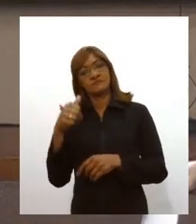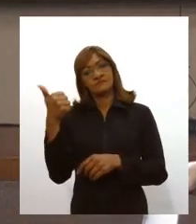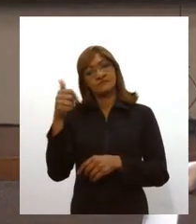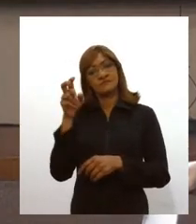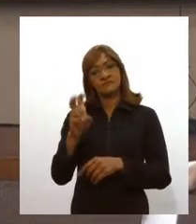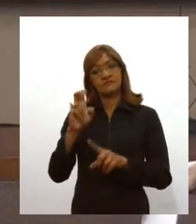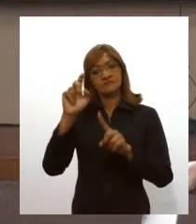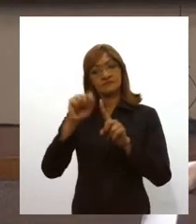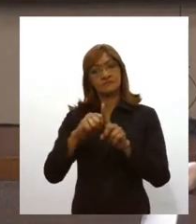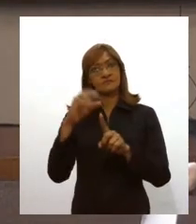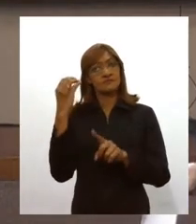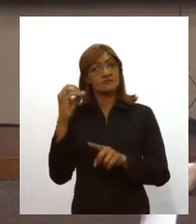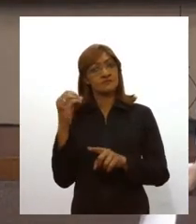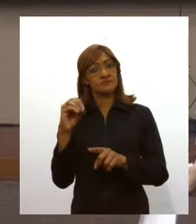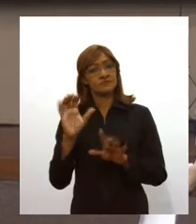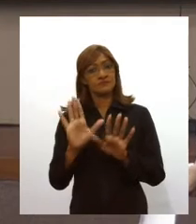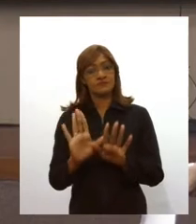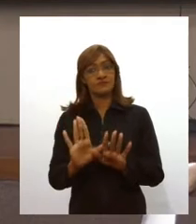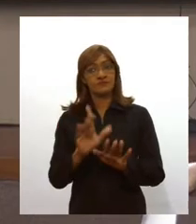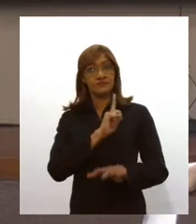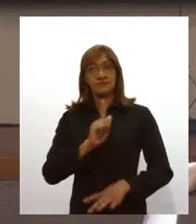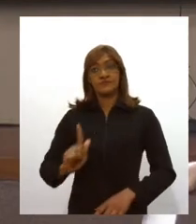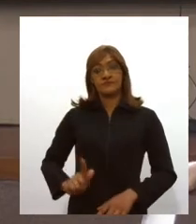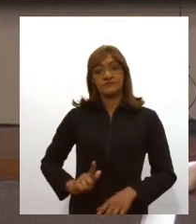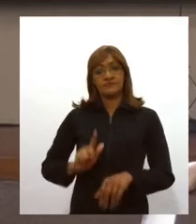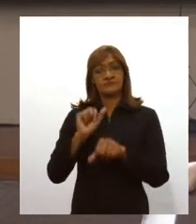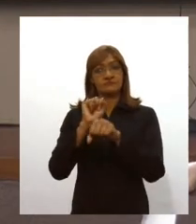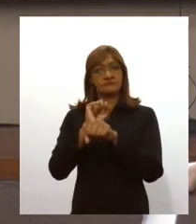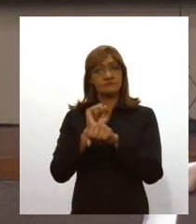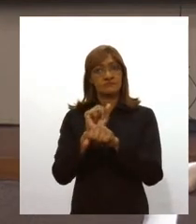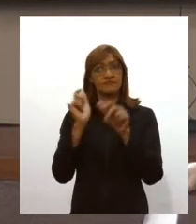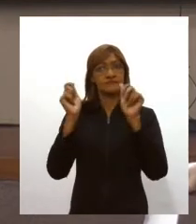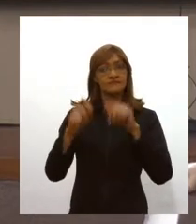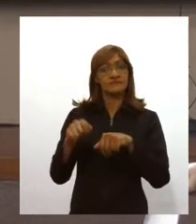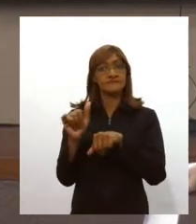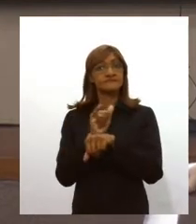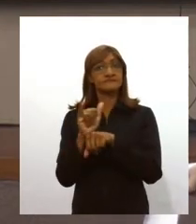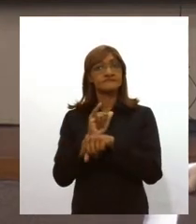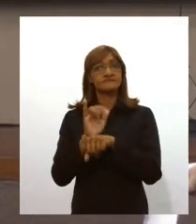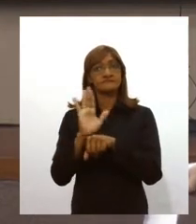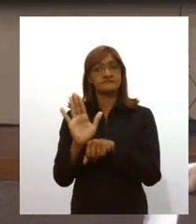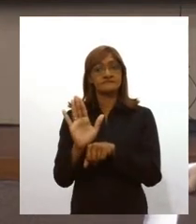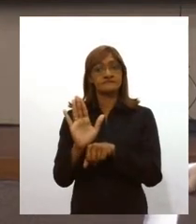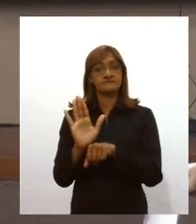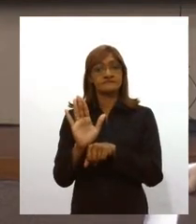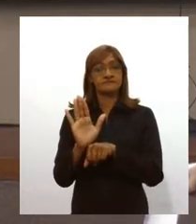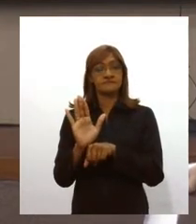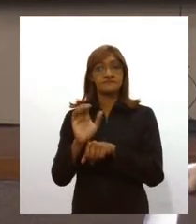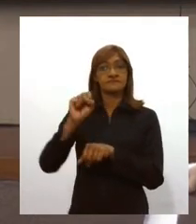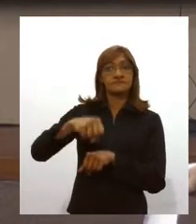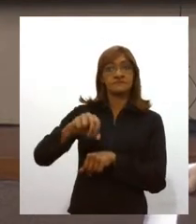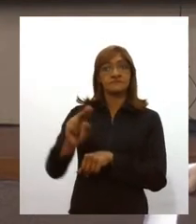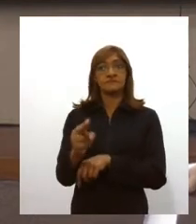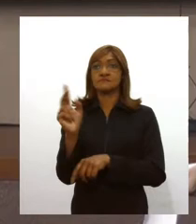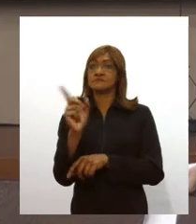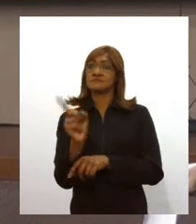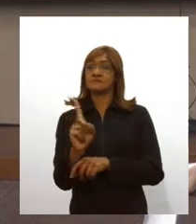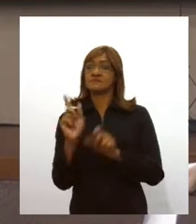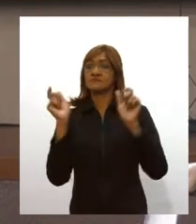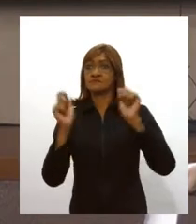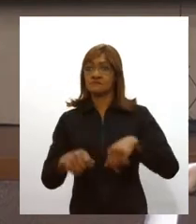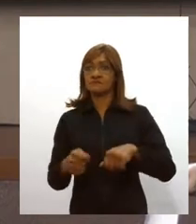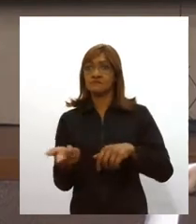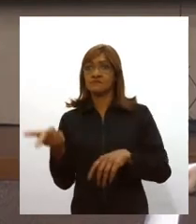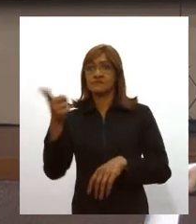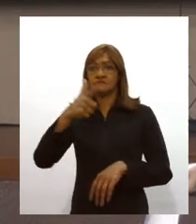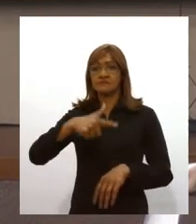É um prazo aí, segundo o governador, considerado estratégico para descartar ou não a possibilidade de uma